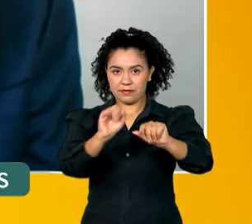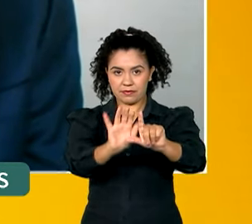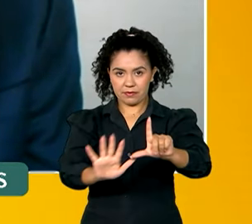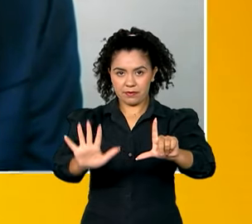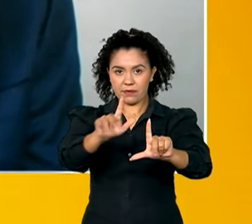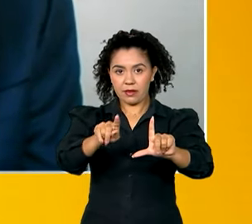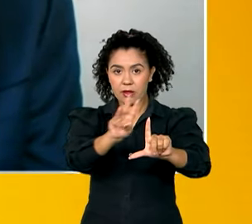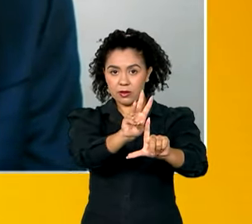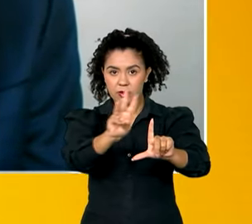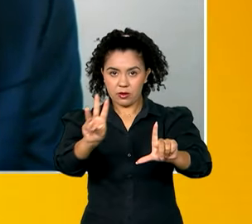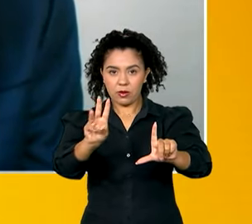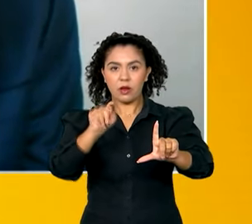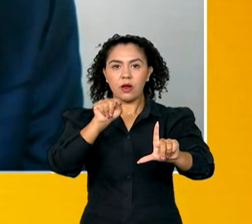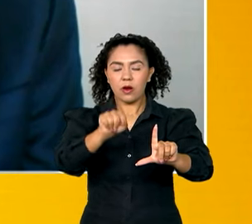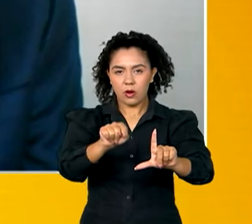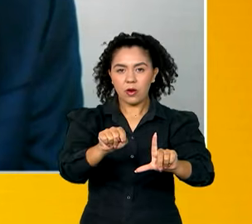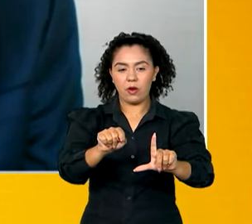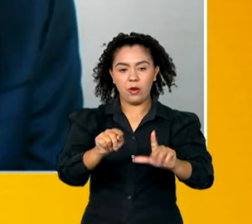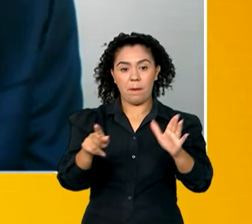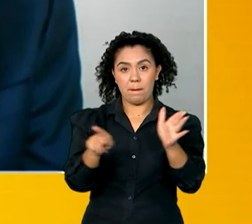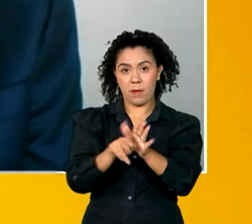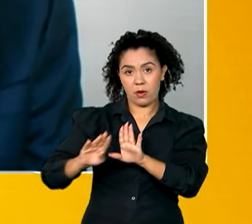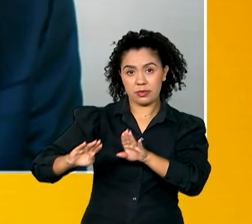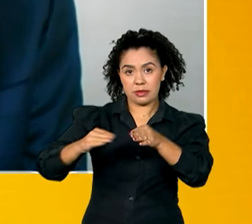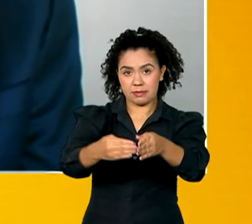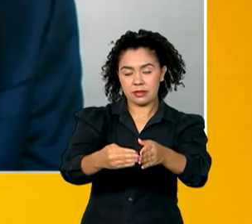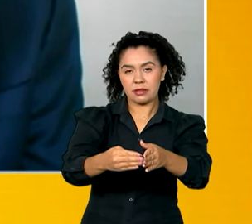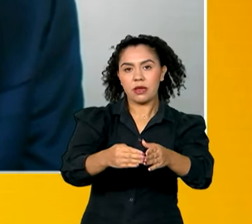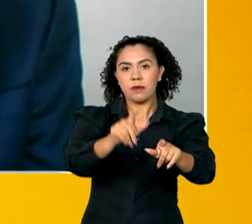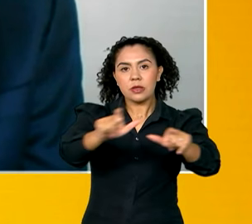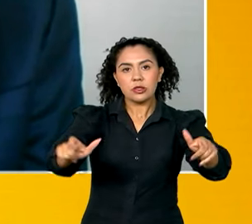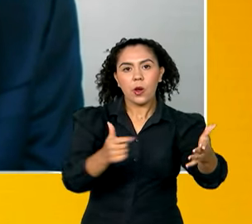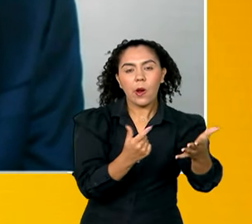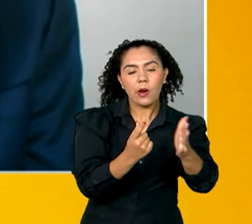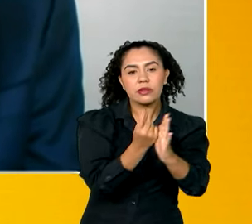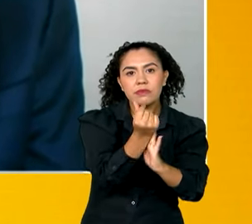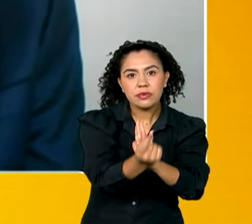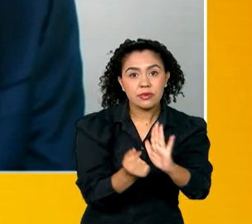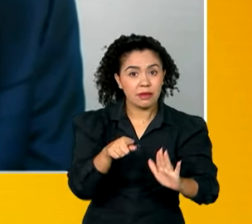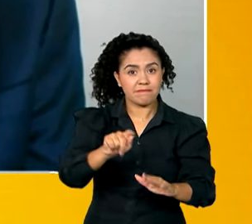.gov, ela é uma conquista da cidadania brasileira.